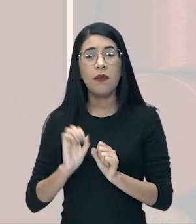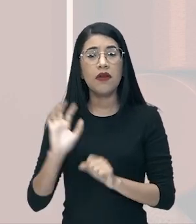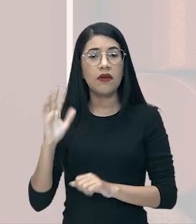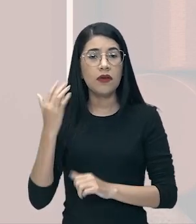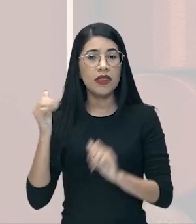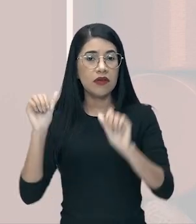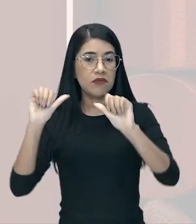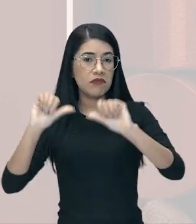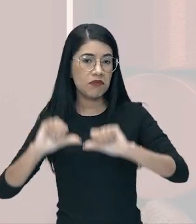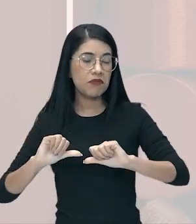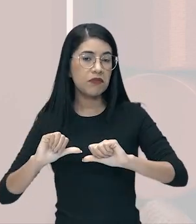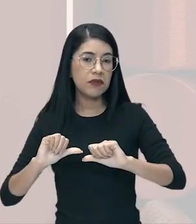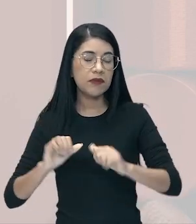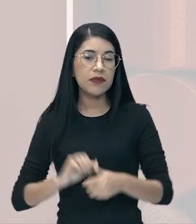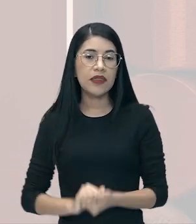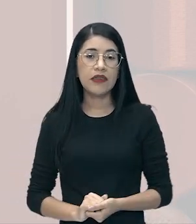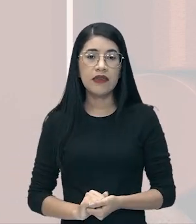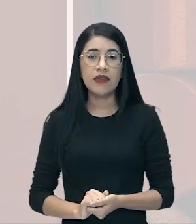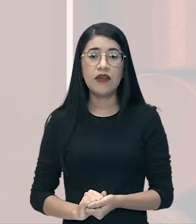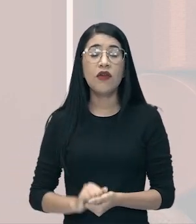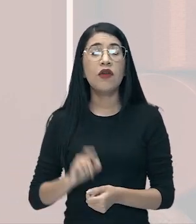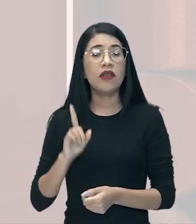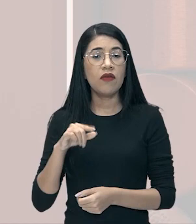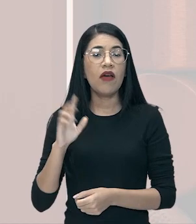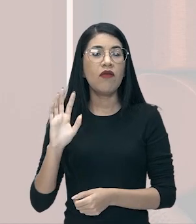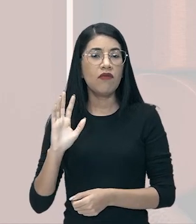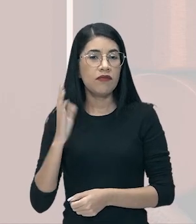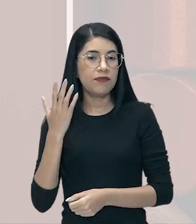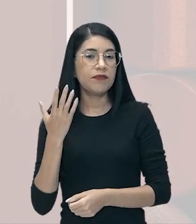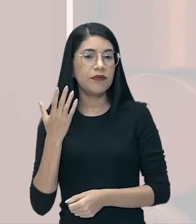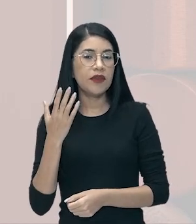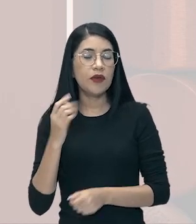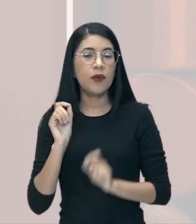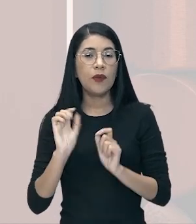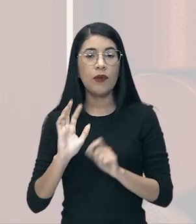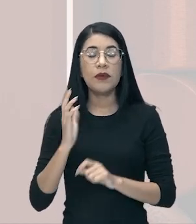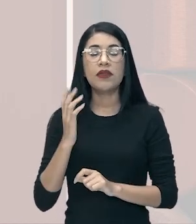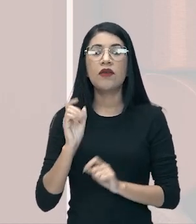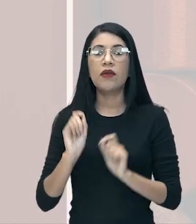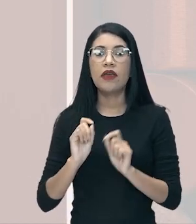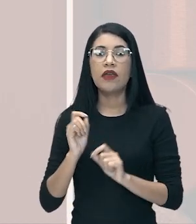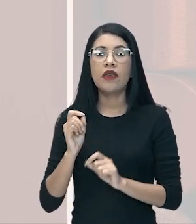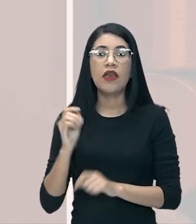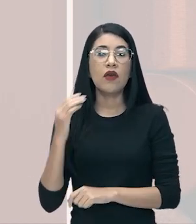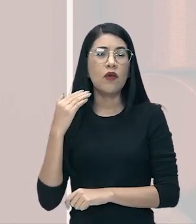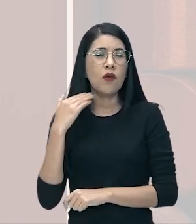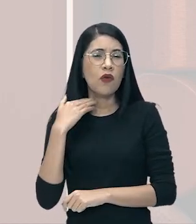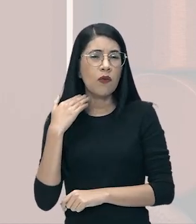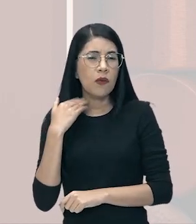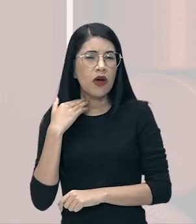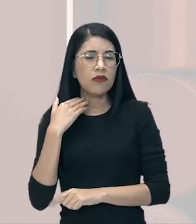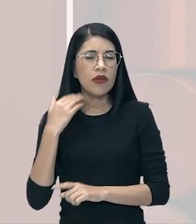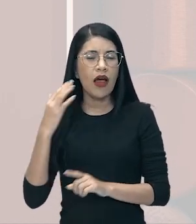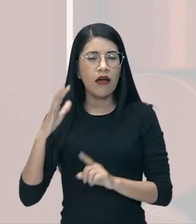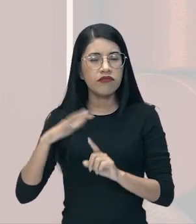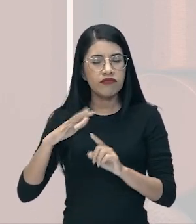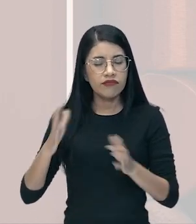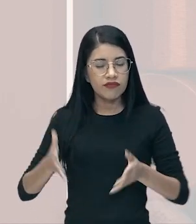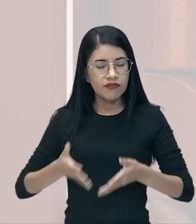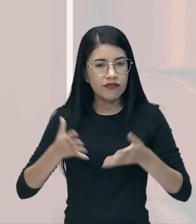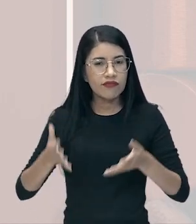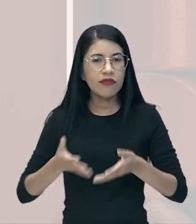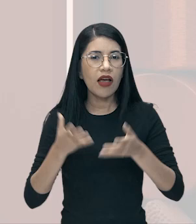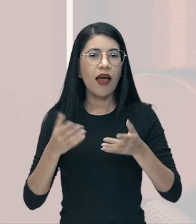surgir daí. Aconteceu exatamente isso. E os bancos, para estimular o consumismo,